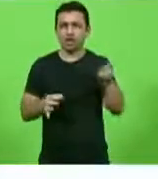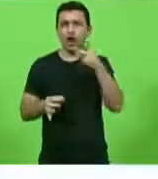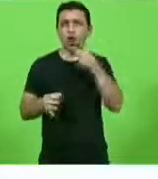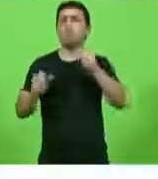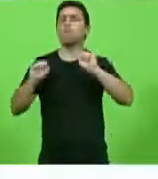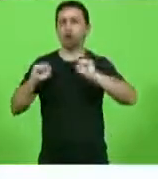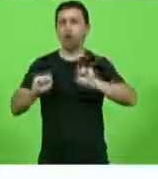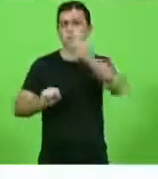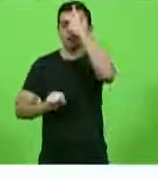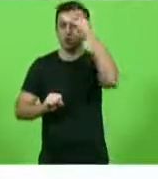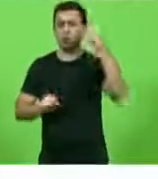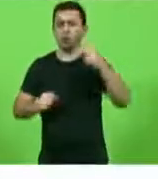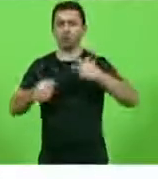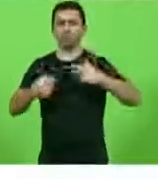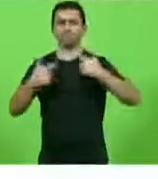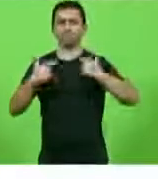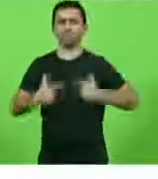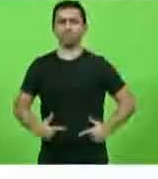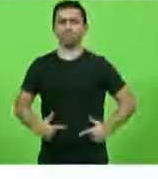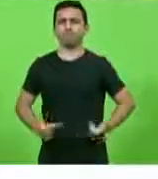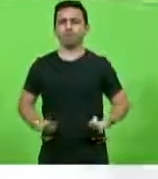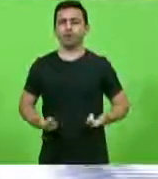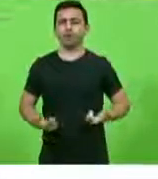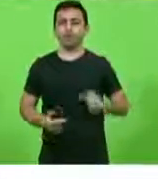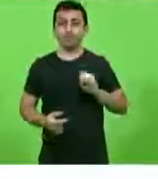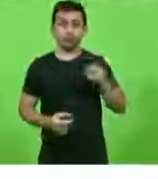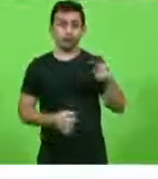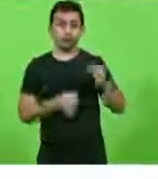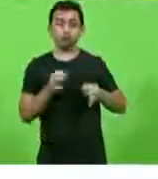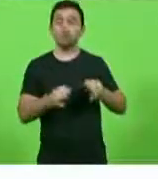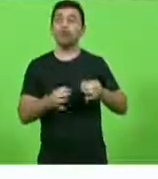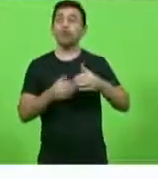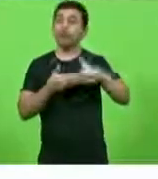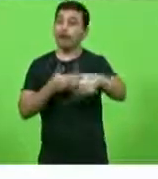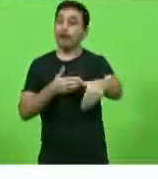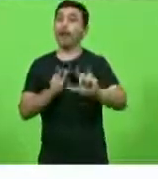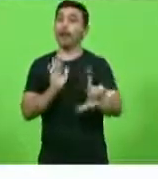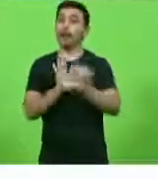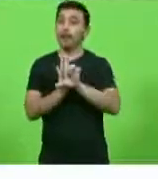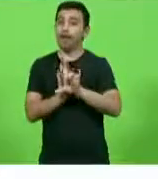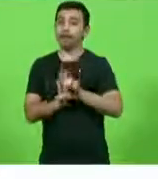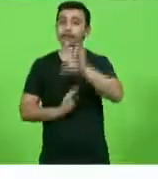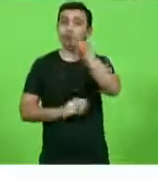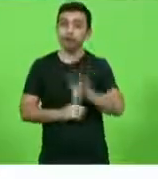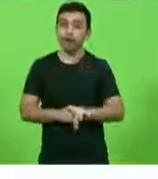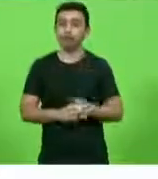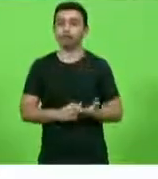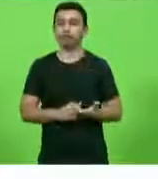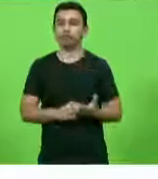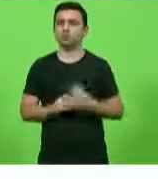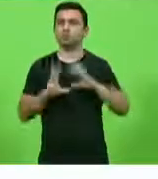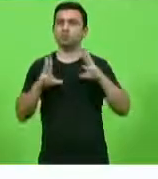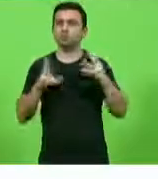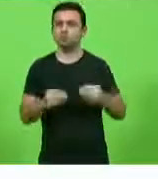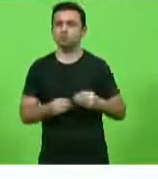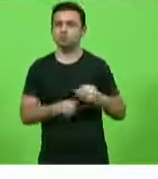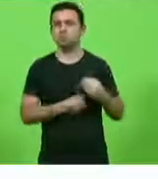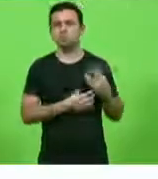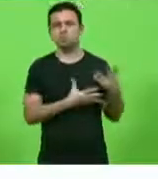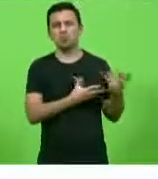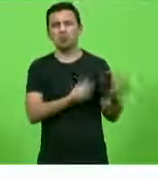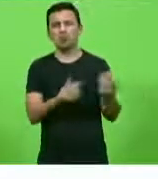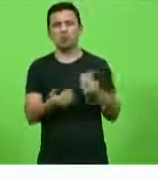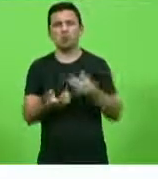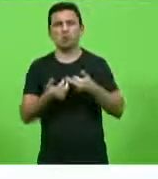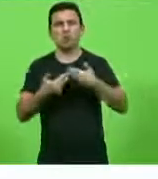neutra, agora a partir da hora que a justiça disser que isso se pode, aí vai vir leis, vai vir direitos, vai vir toda aquela porcaria que a